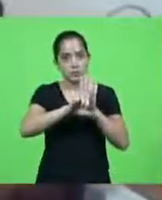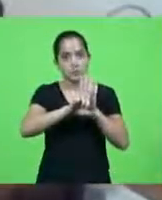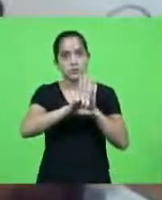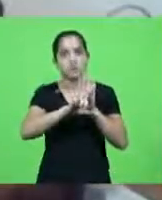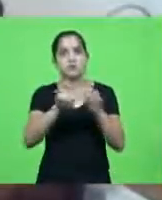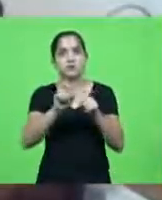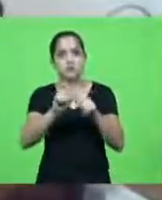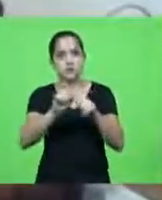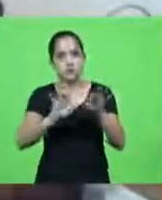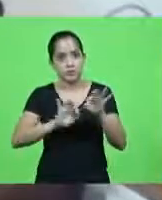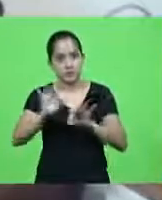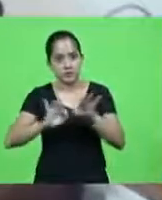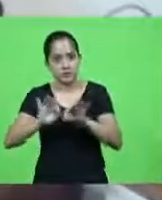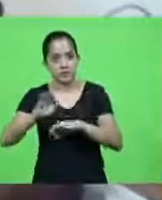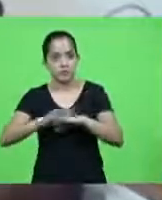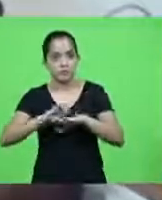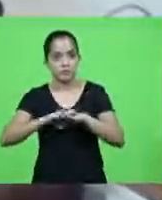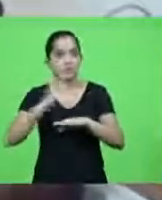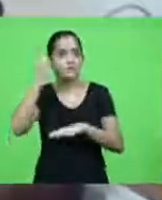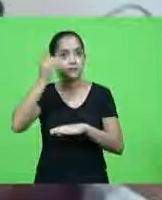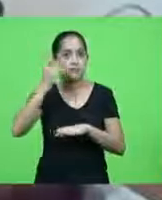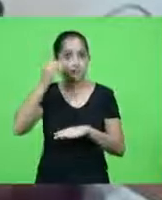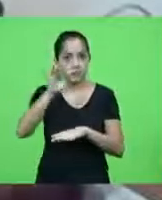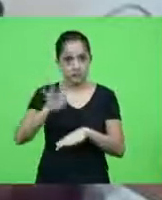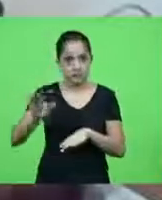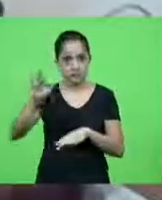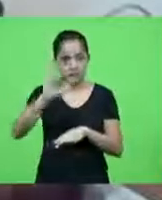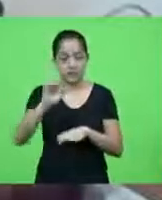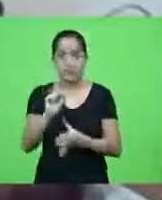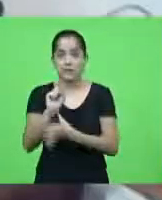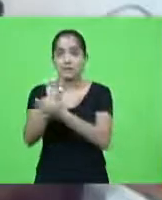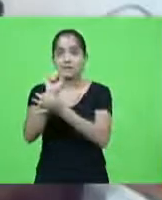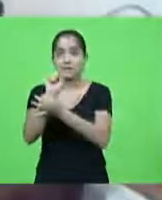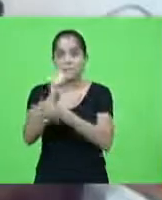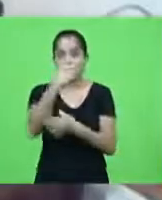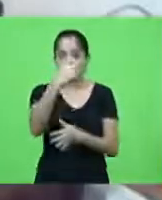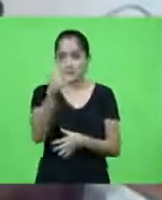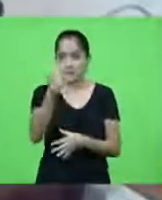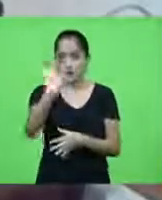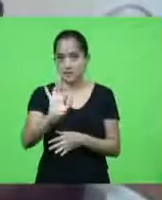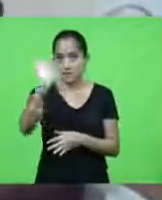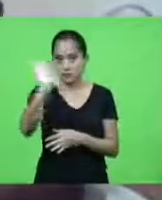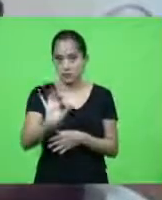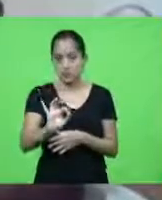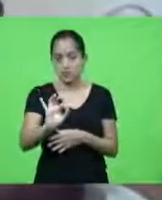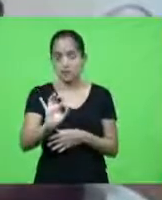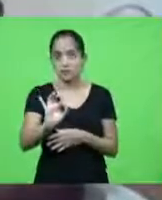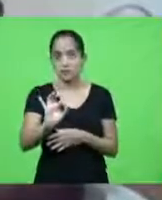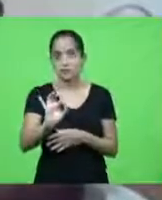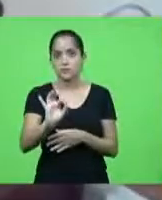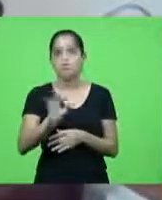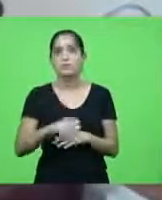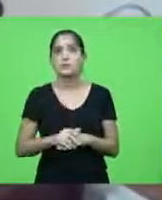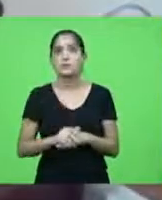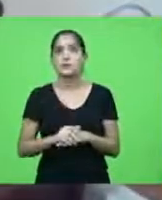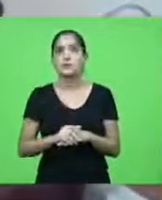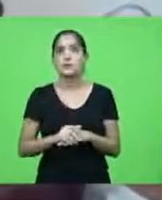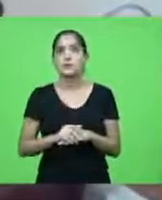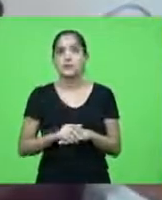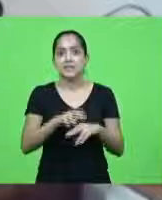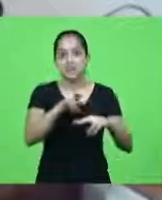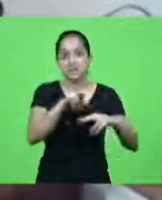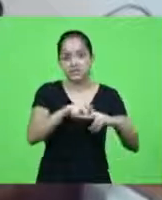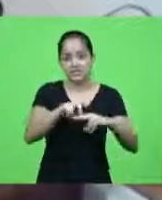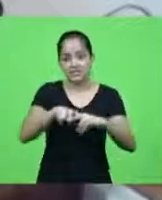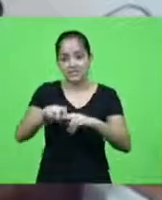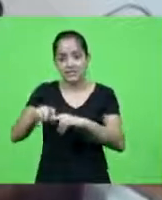deputadas federais que garante 16% certo de assento não